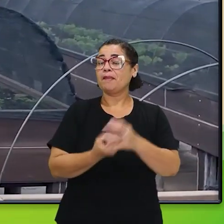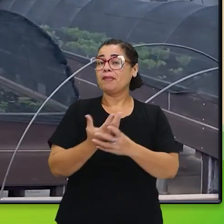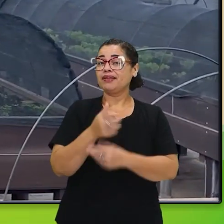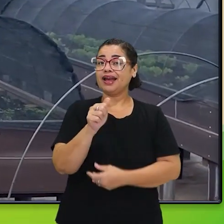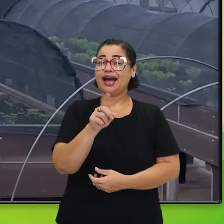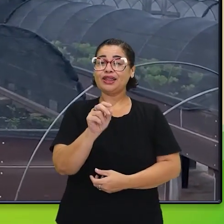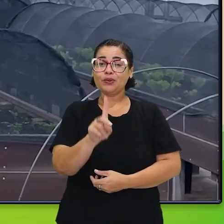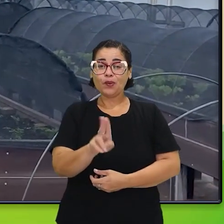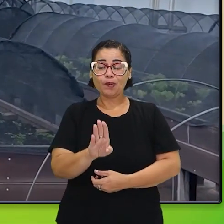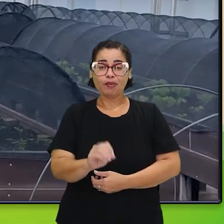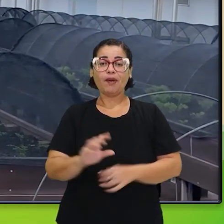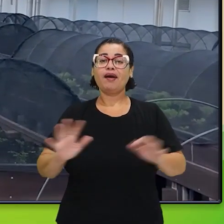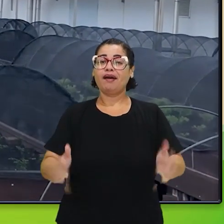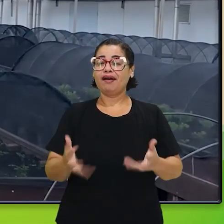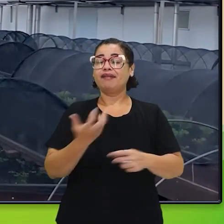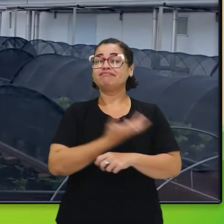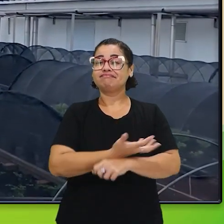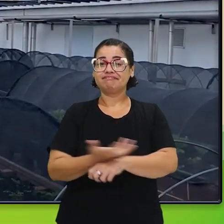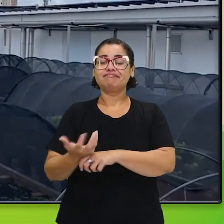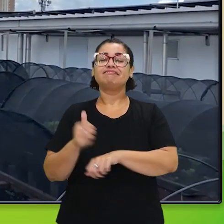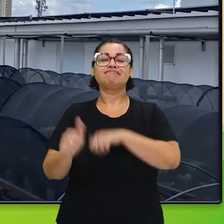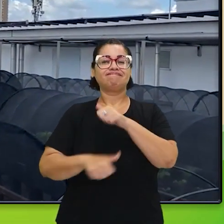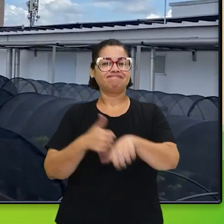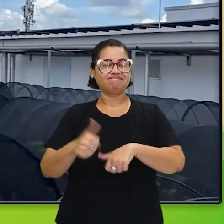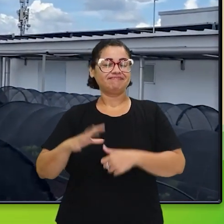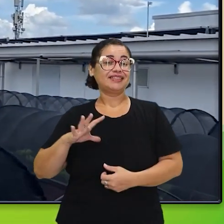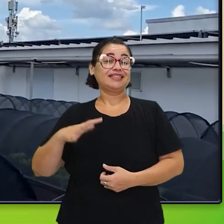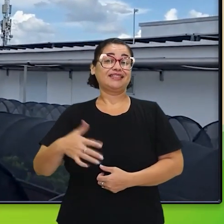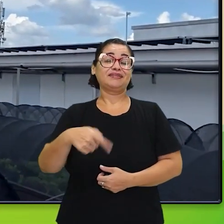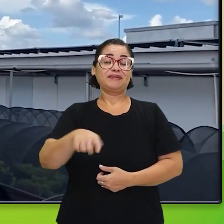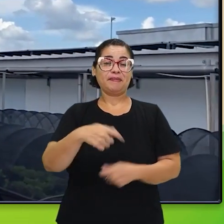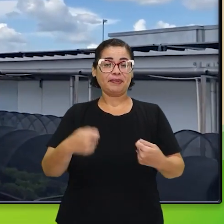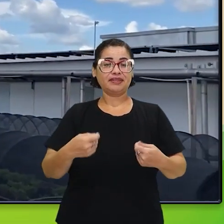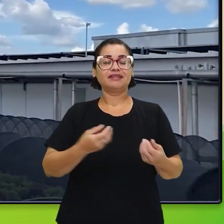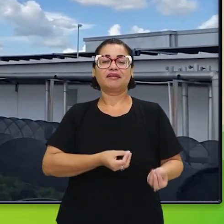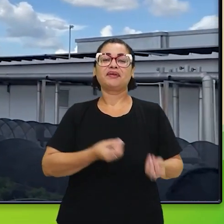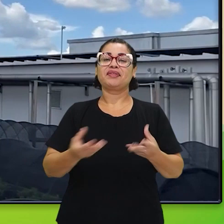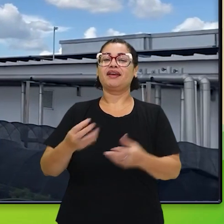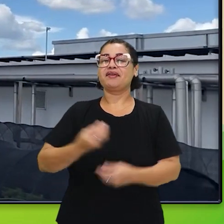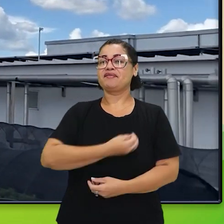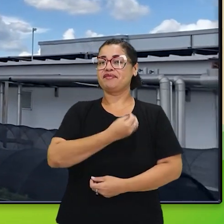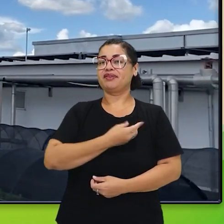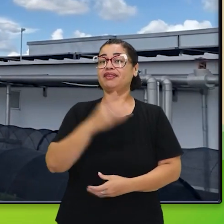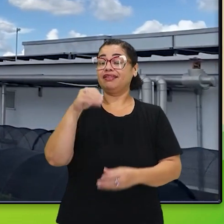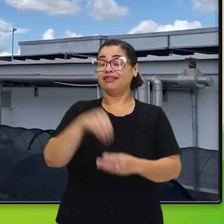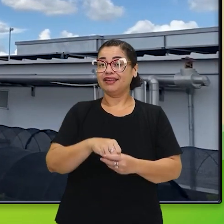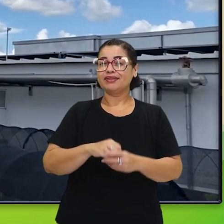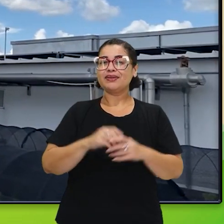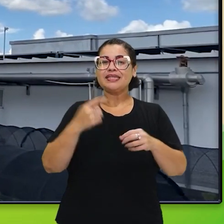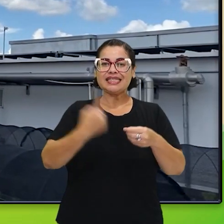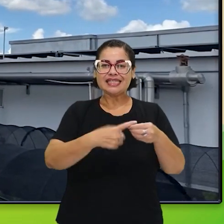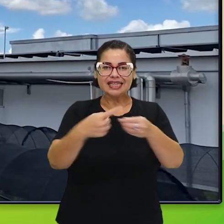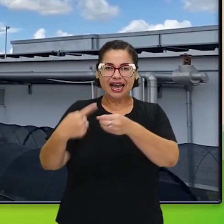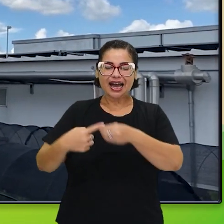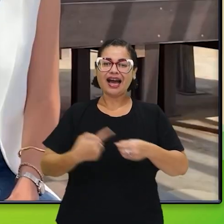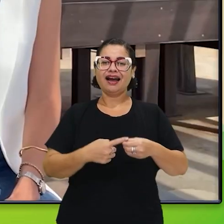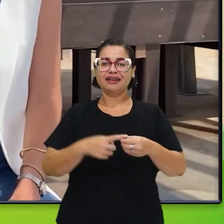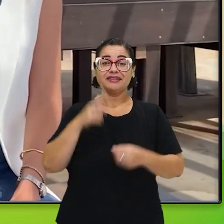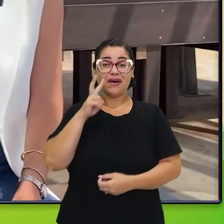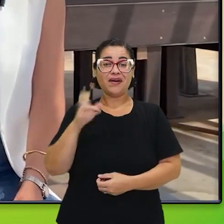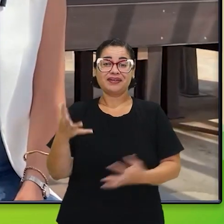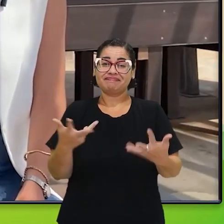Pra mudar é preciso agir. E a ação trouxe vida pro meio da selva de pedra. Olha que lindeza!